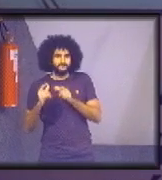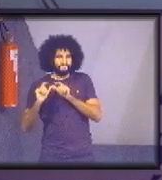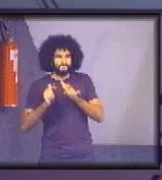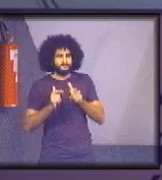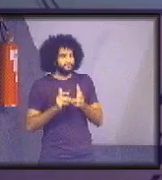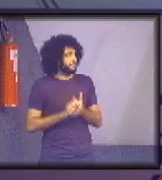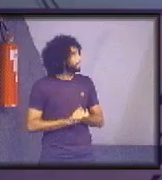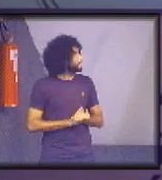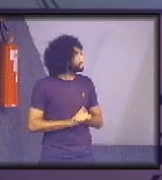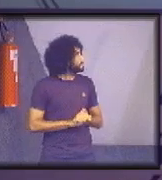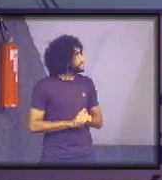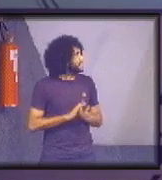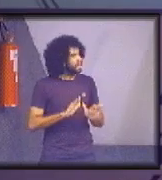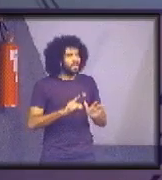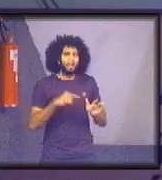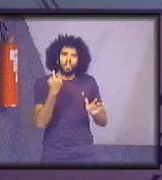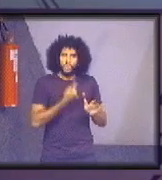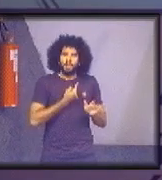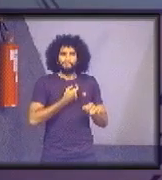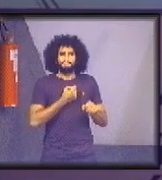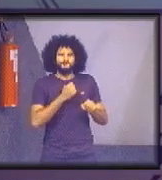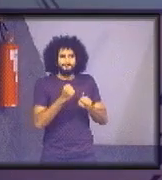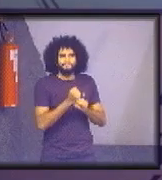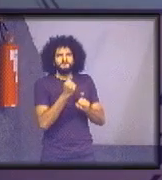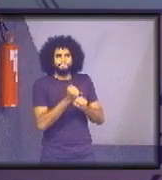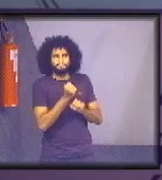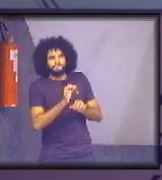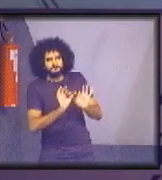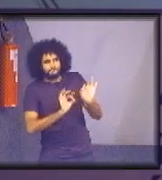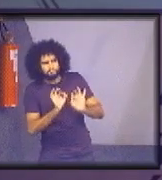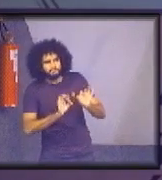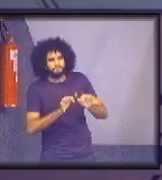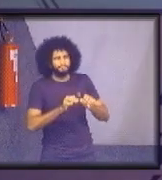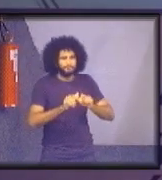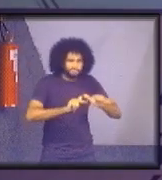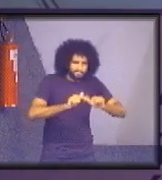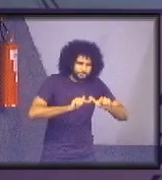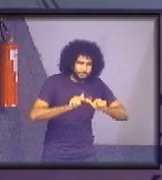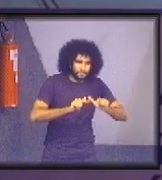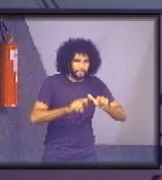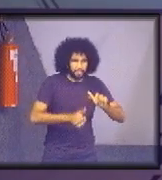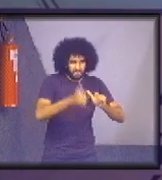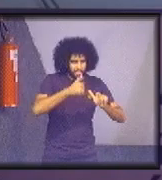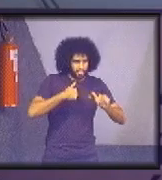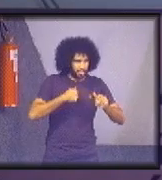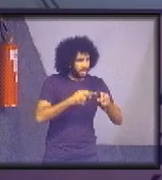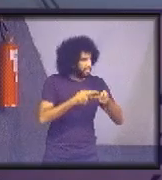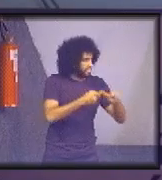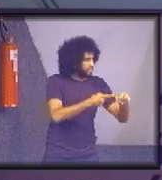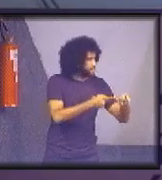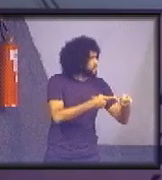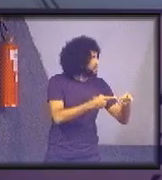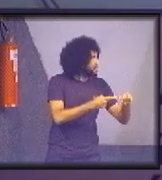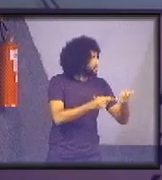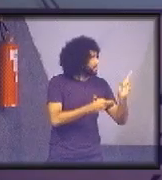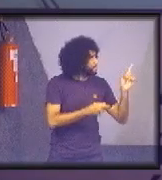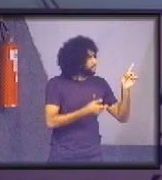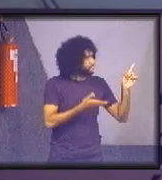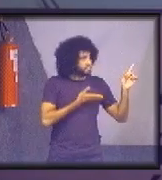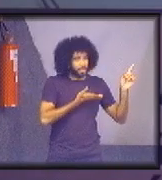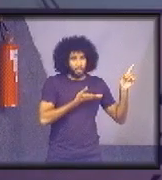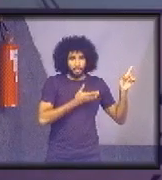E nós começamos a trabalhar, então. O primeiro local que eu fui visitar foi lá em Andirá. O colega